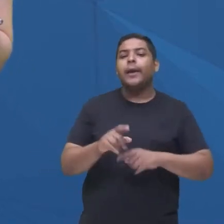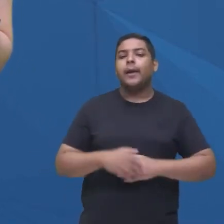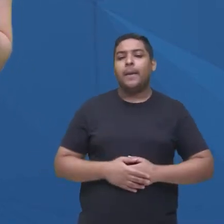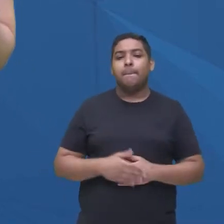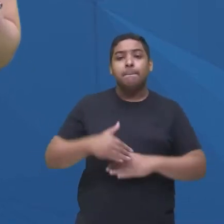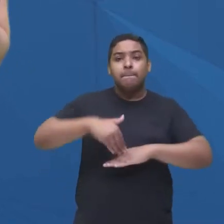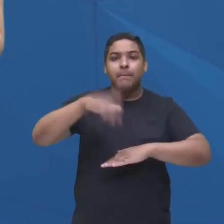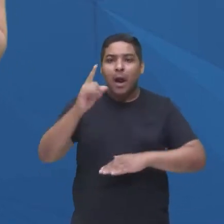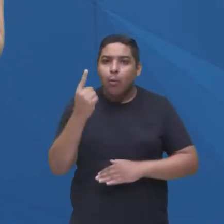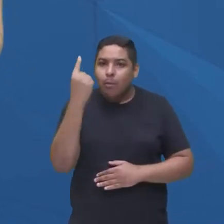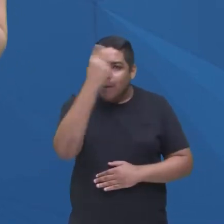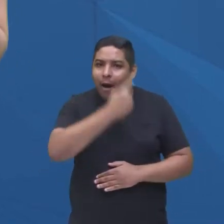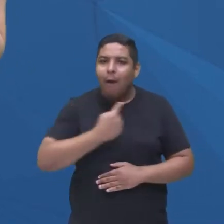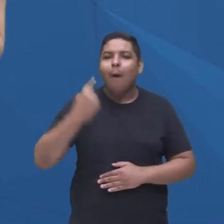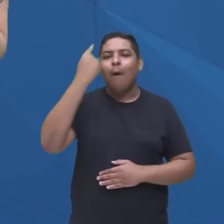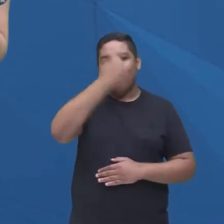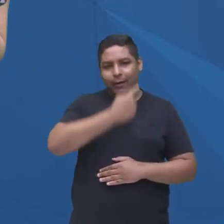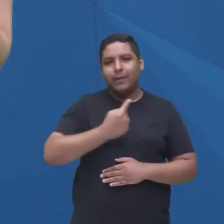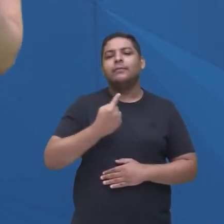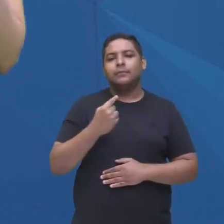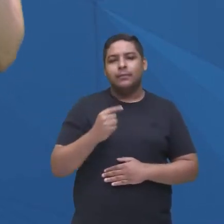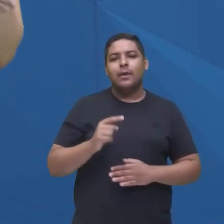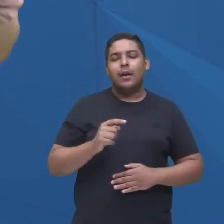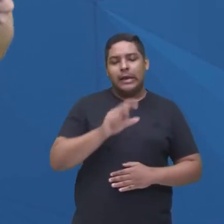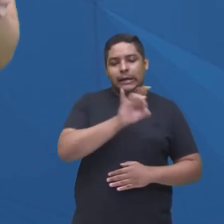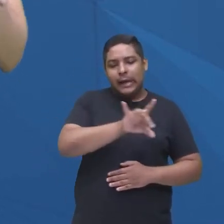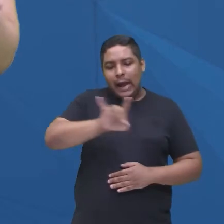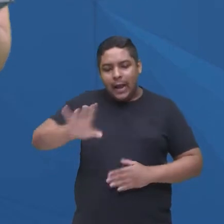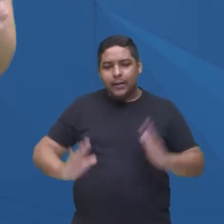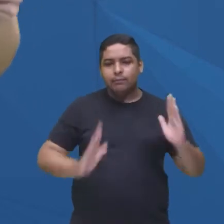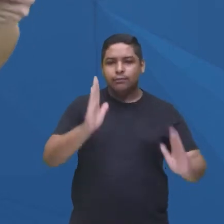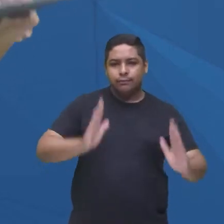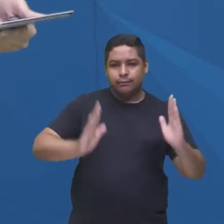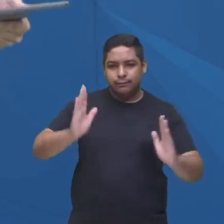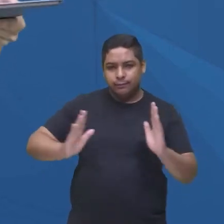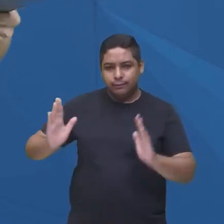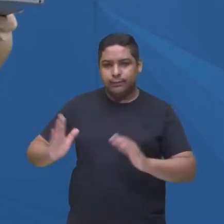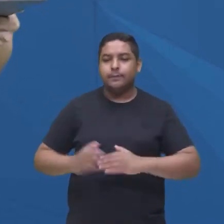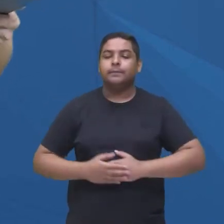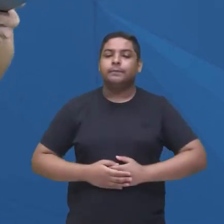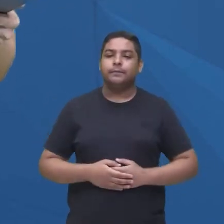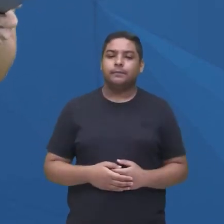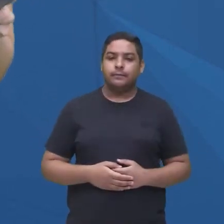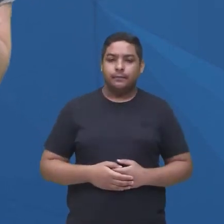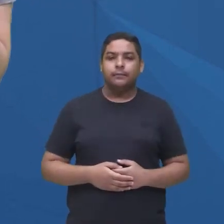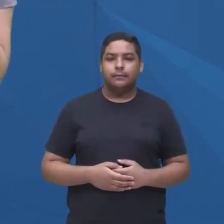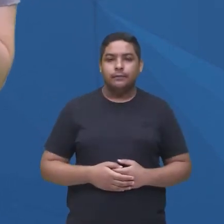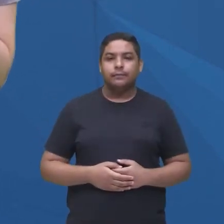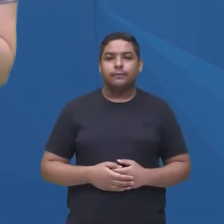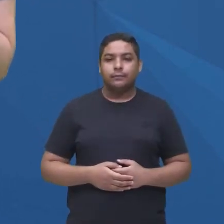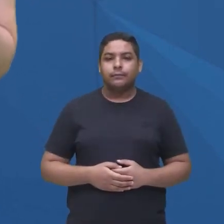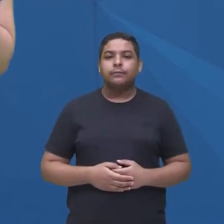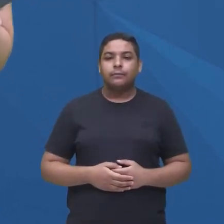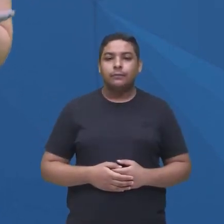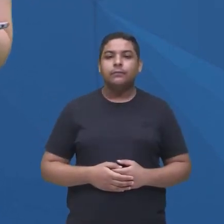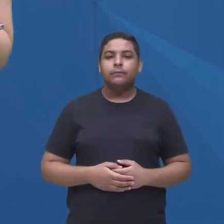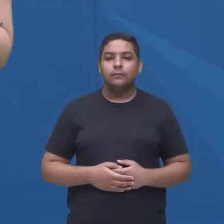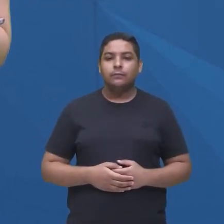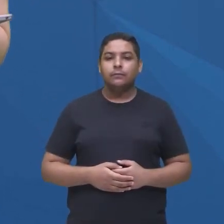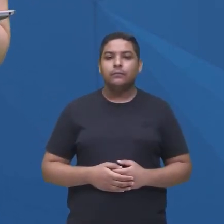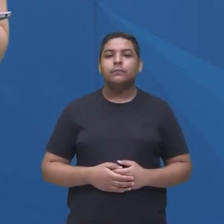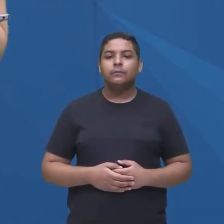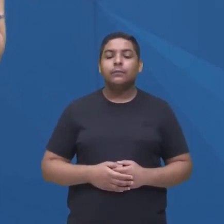de uma hora. E normalmente essas séries que têm um episódio muito longo, em termos de duração, elas não têm normalmente muitos